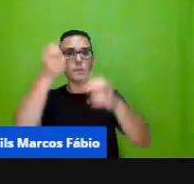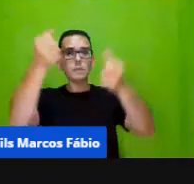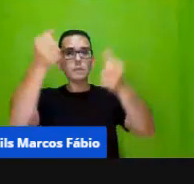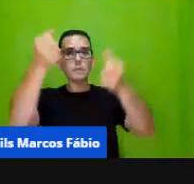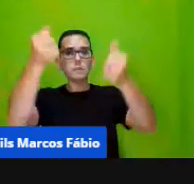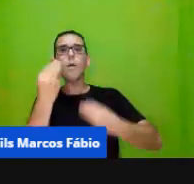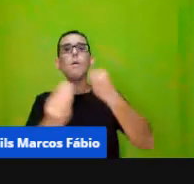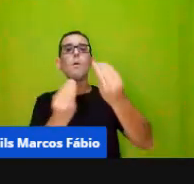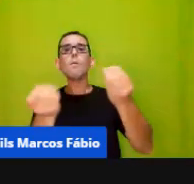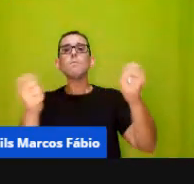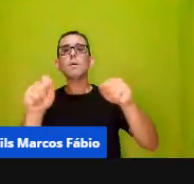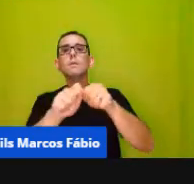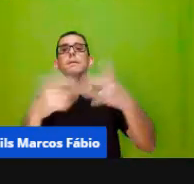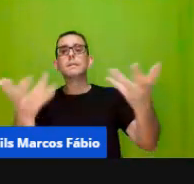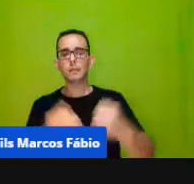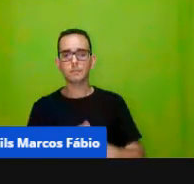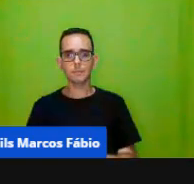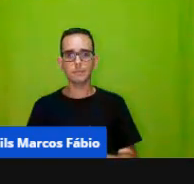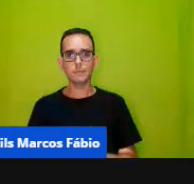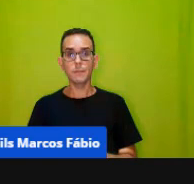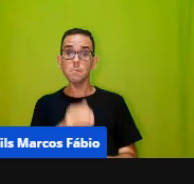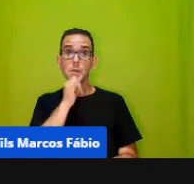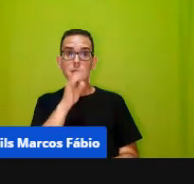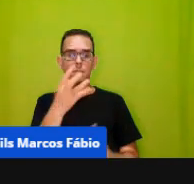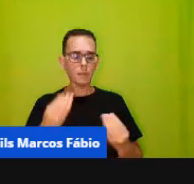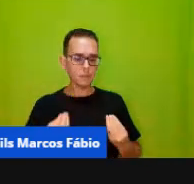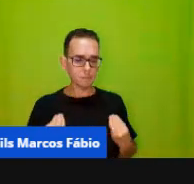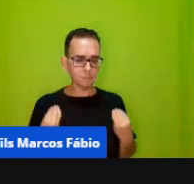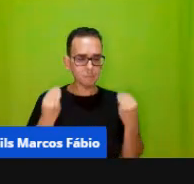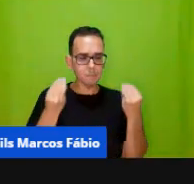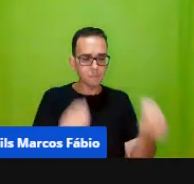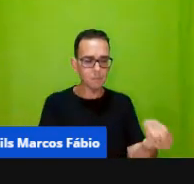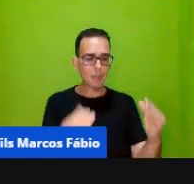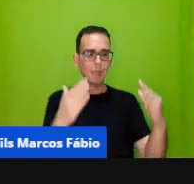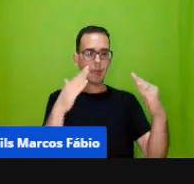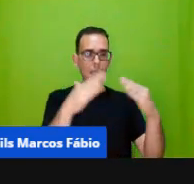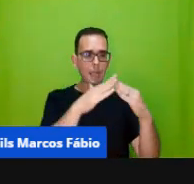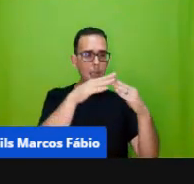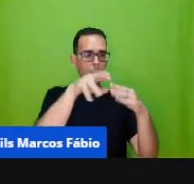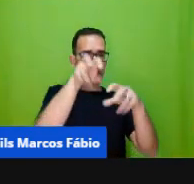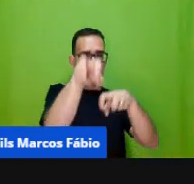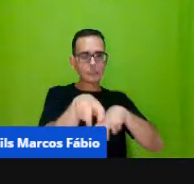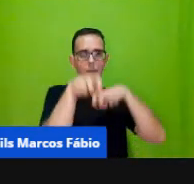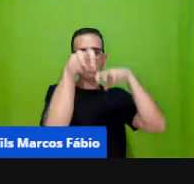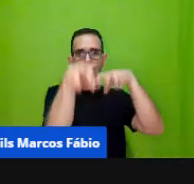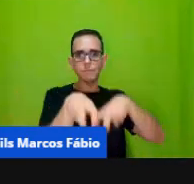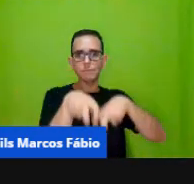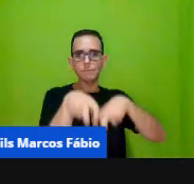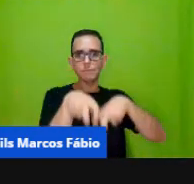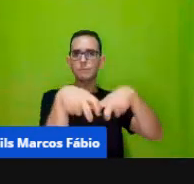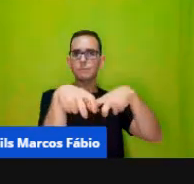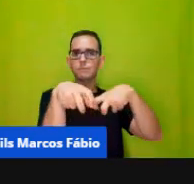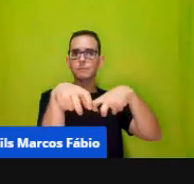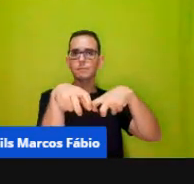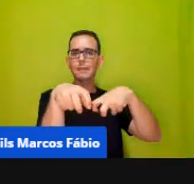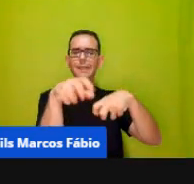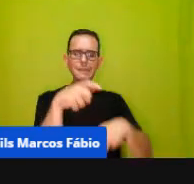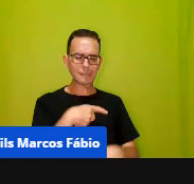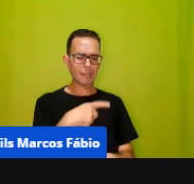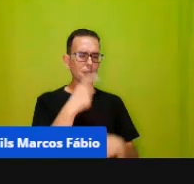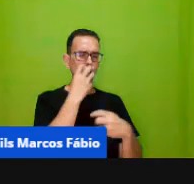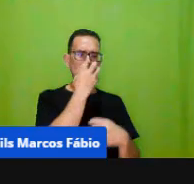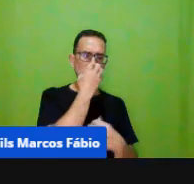funciona você traz por exemplo o cenário de uma fazenda só com o cenário pronto você tem ali os bichinhos todos